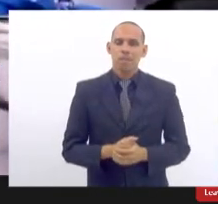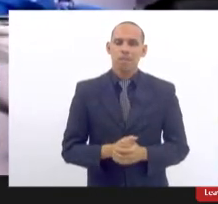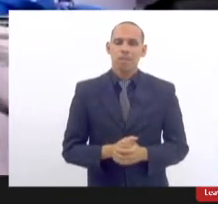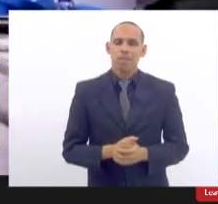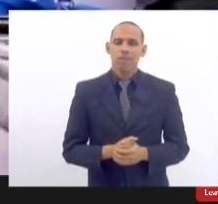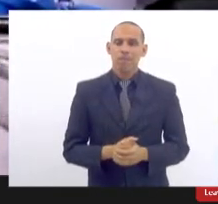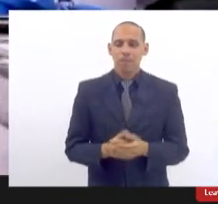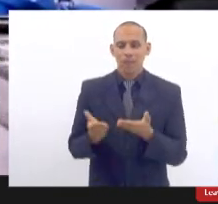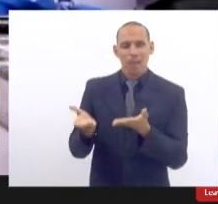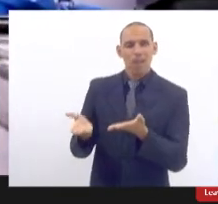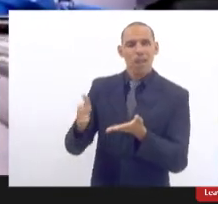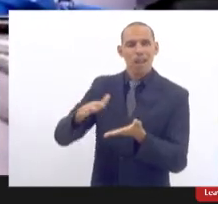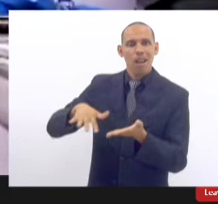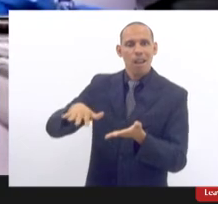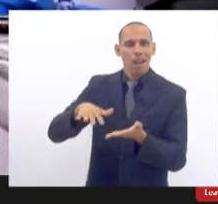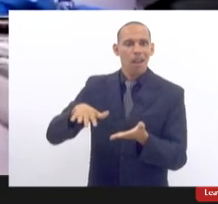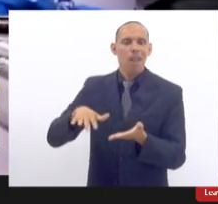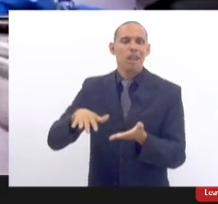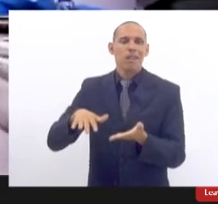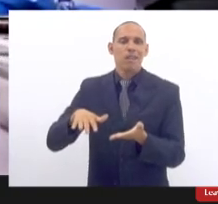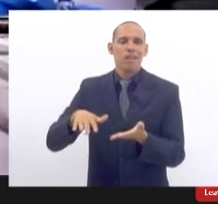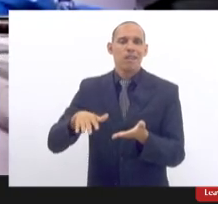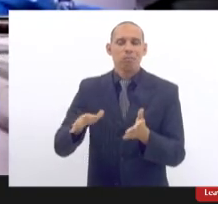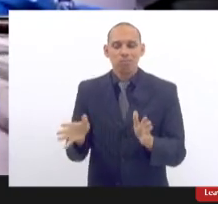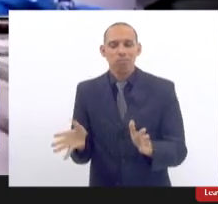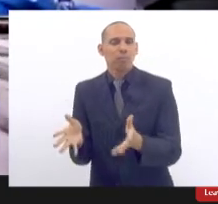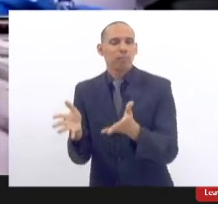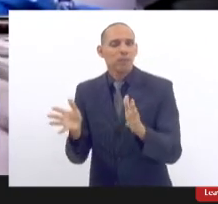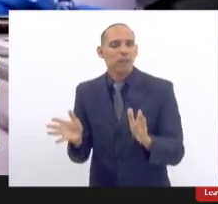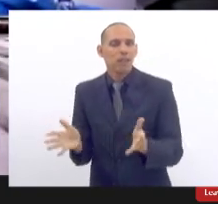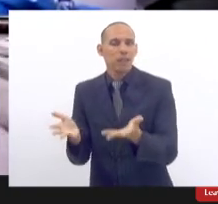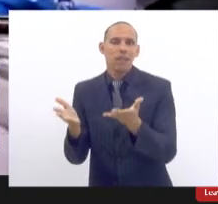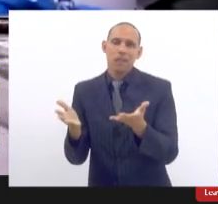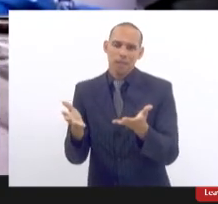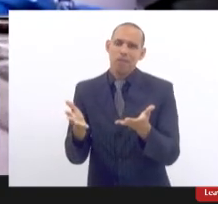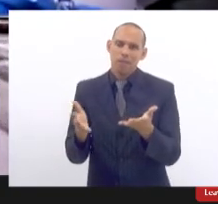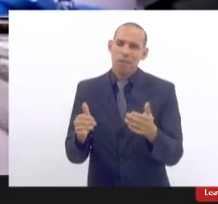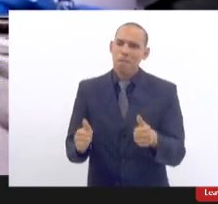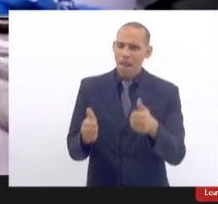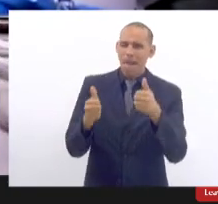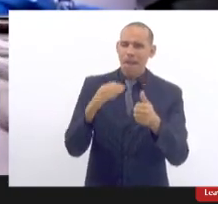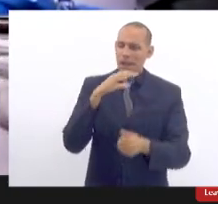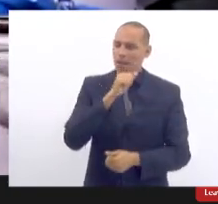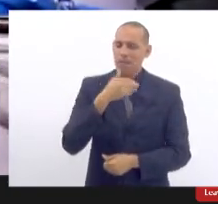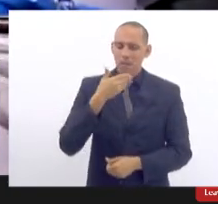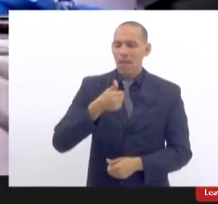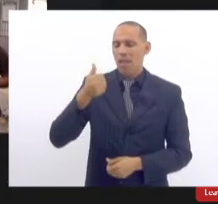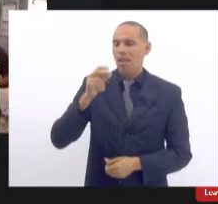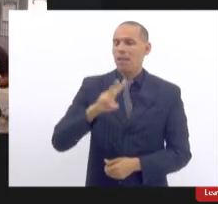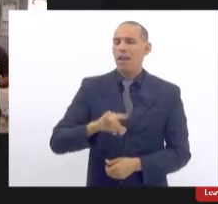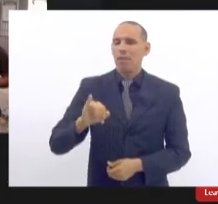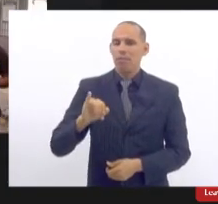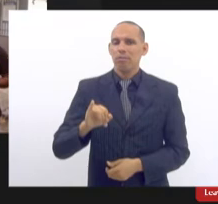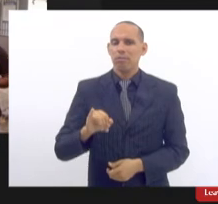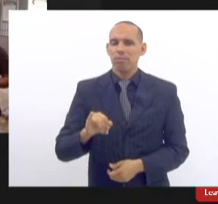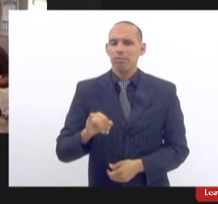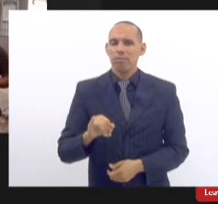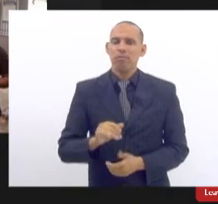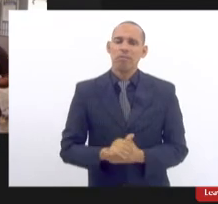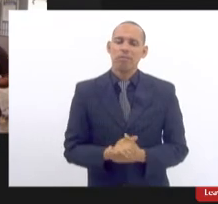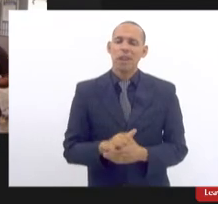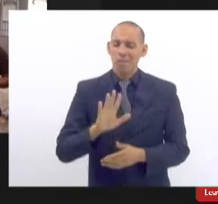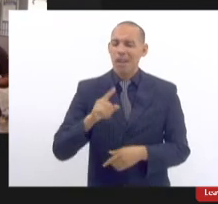é ela quem vai poder tocar isso de uma maneira mais efetiva mas a gente vai